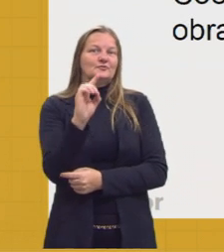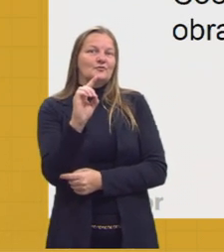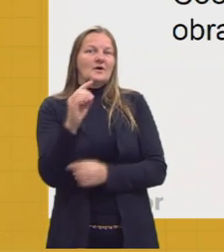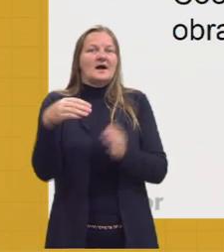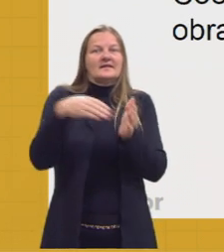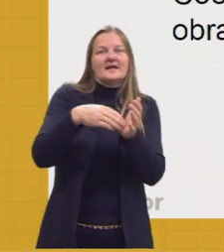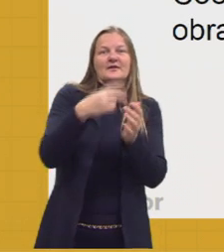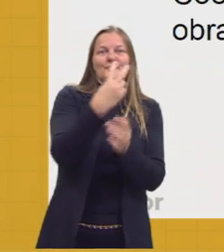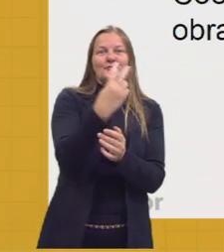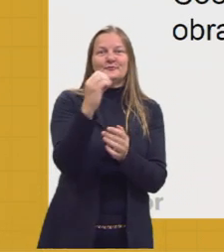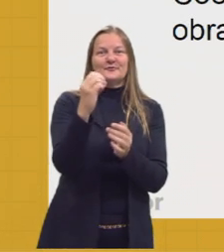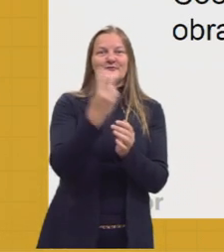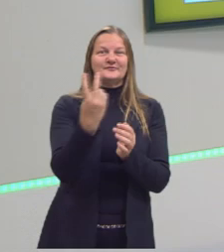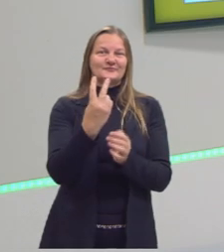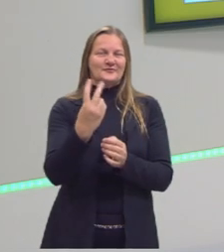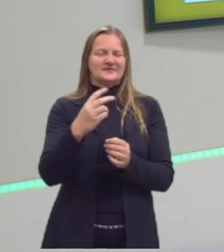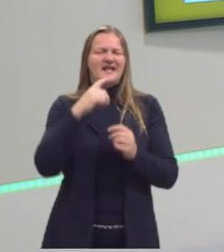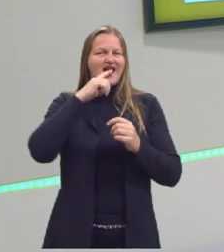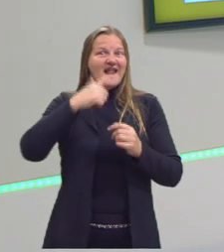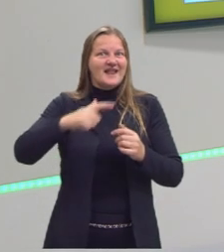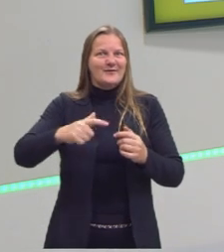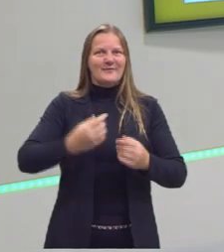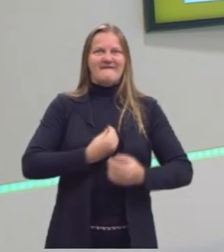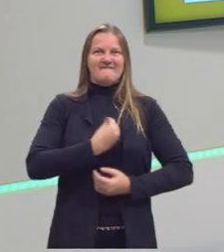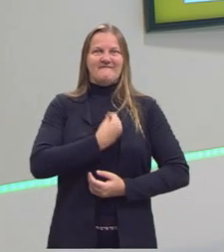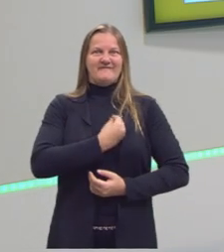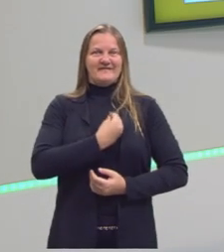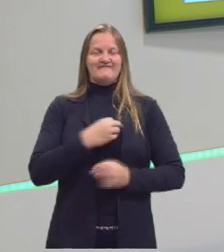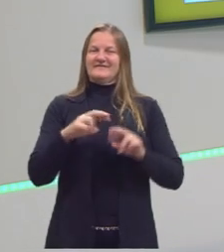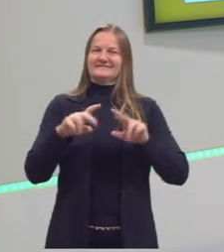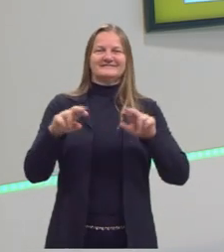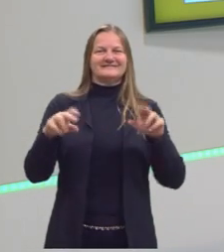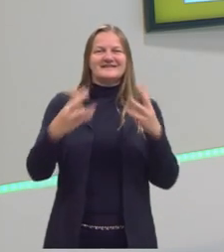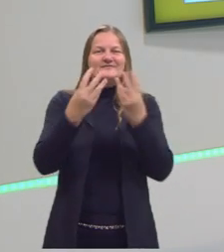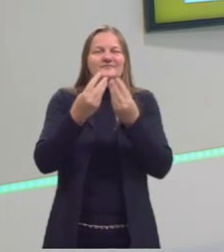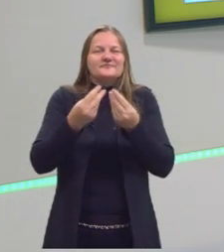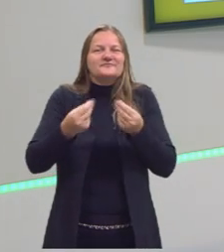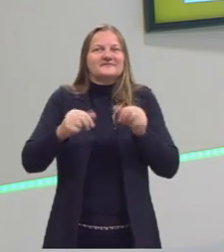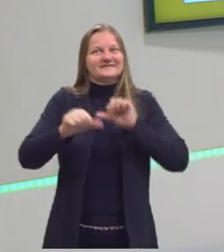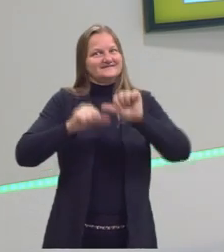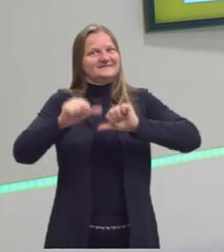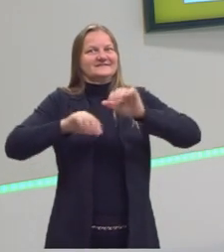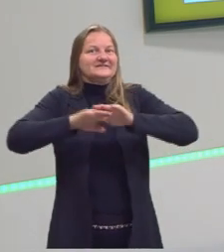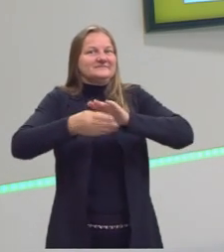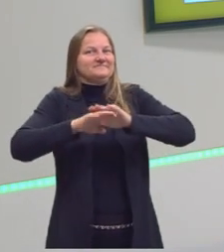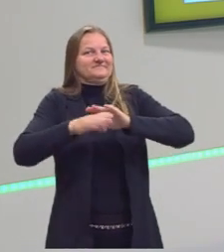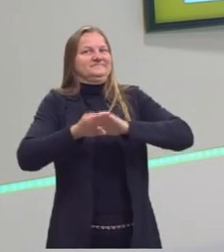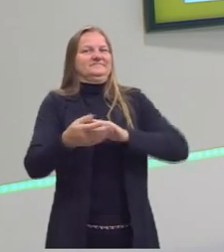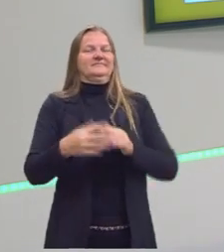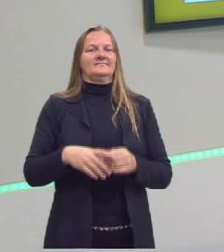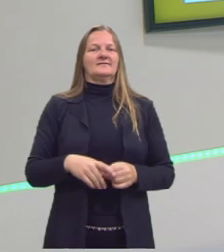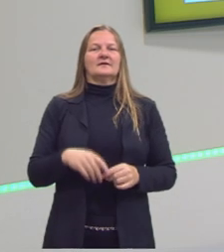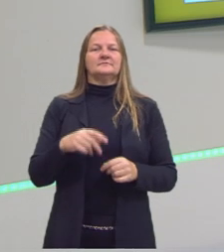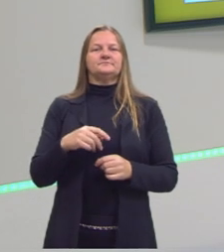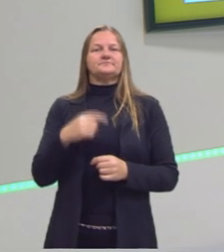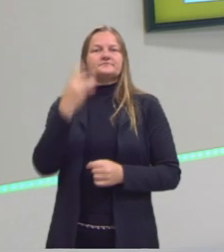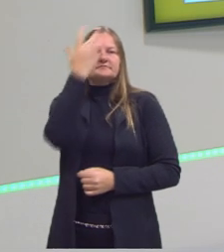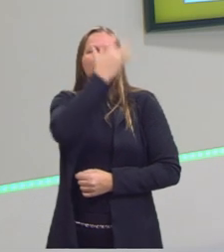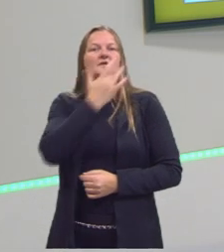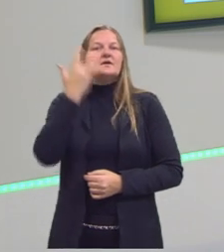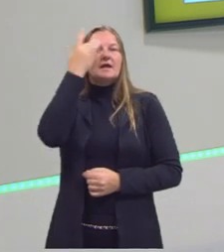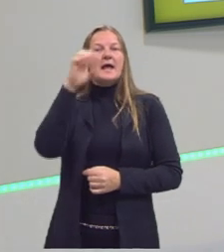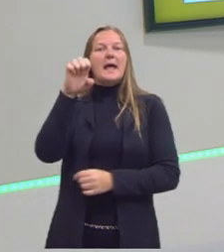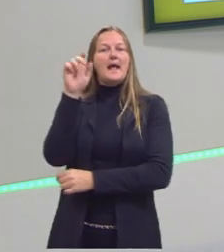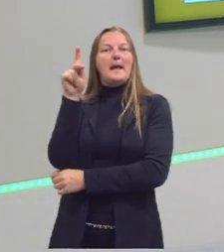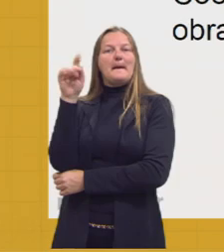2022, a língua é um instrumento vivo, então ela foi se modificando. Ele é um poema épico, ele vai narrando as